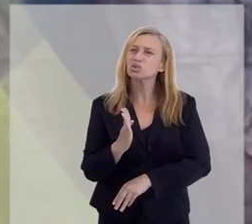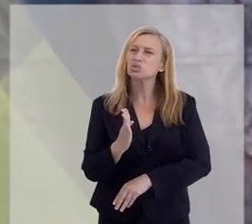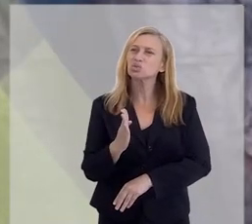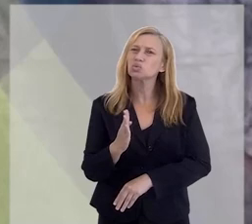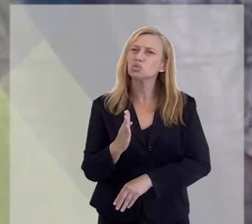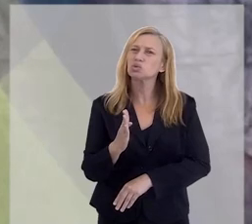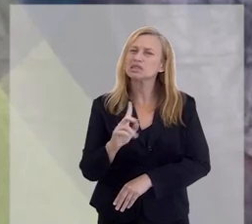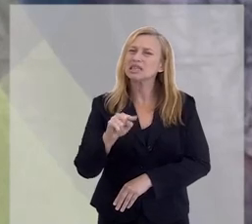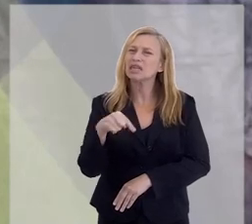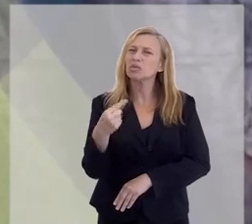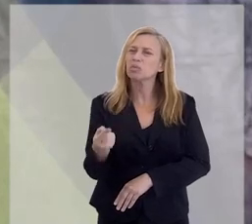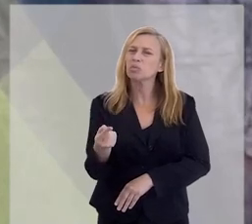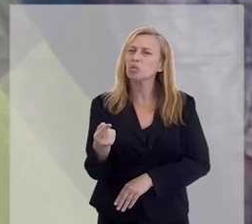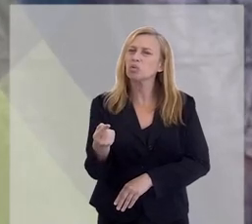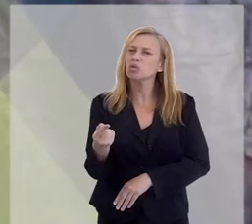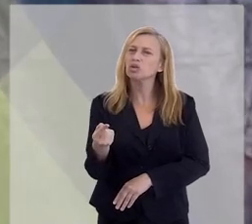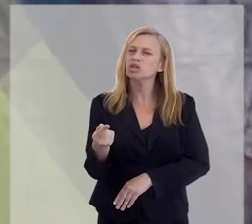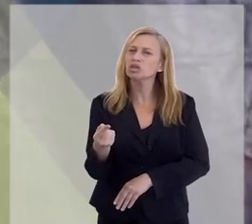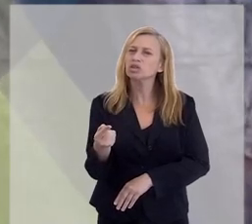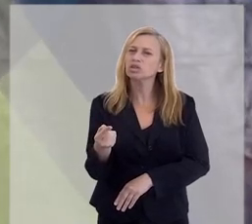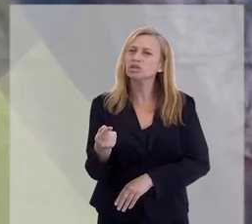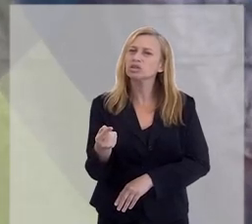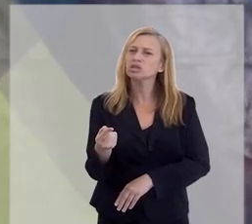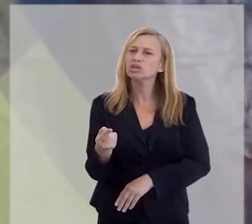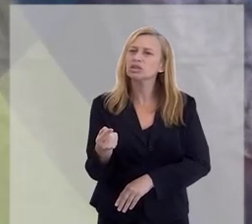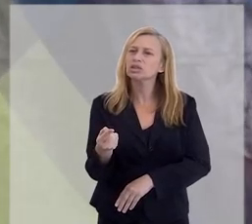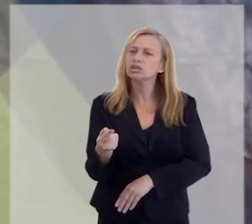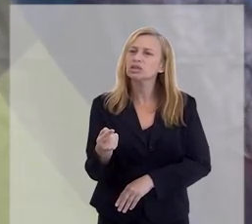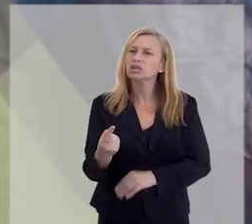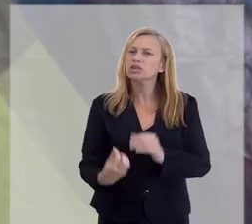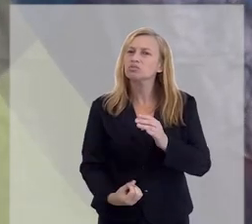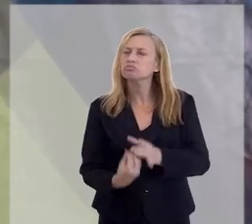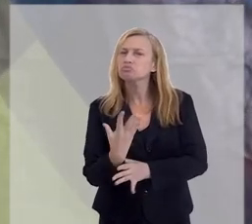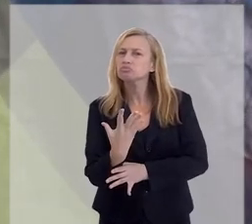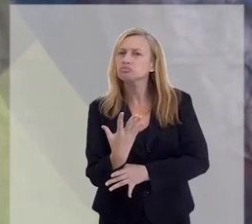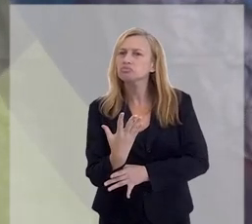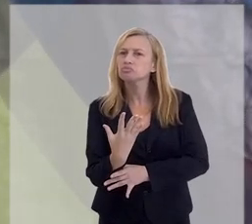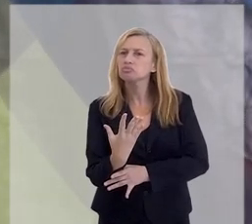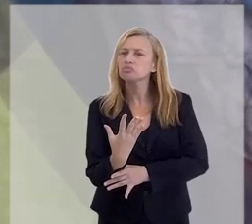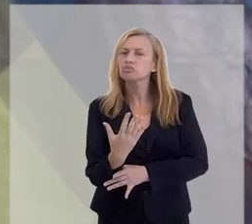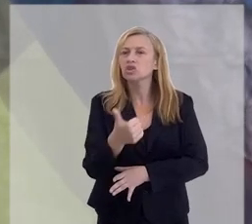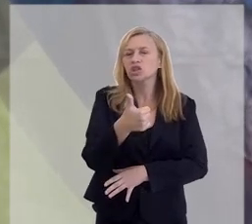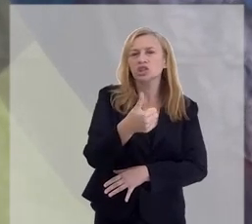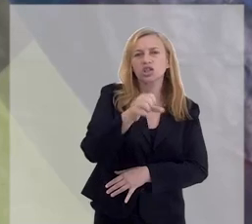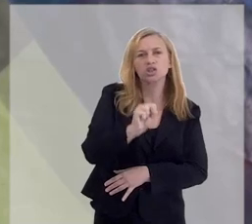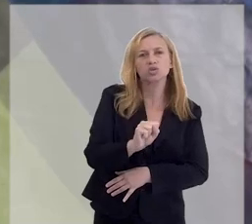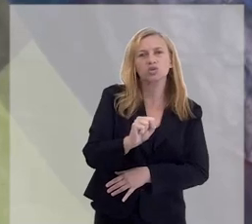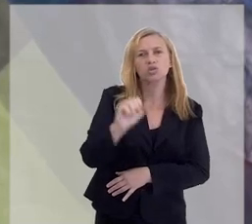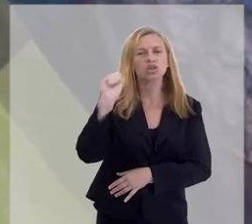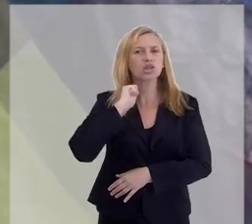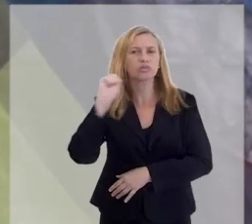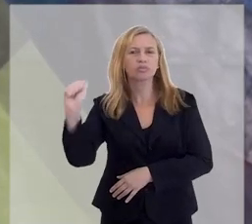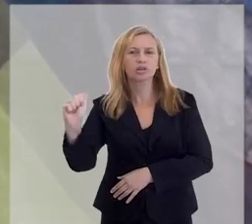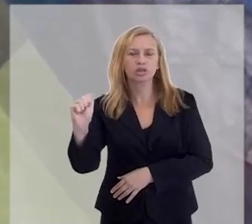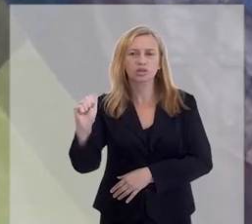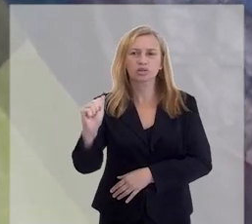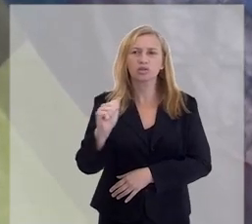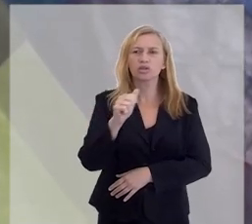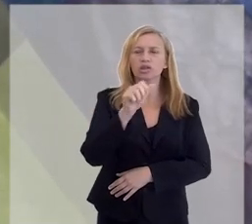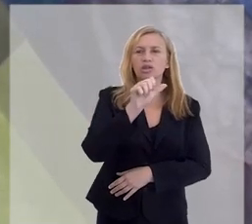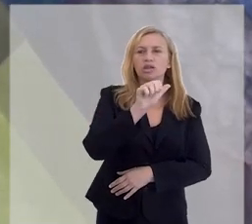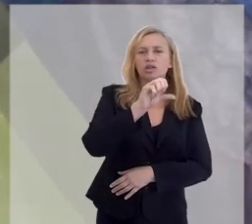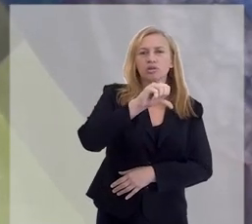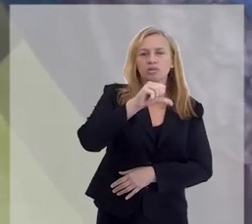logo depois da sua fundação, em 18 de abril de 1957,